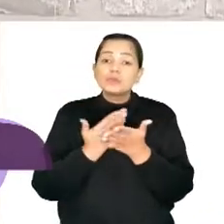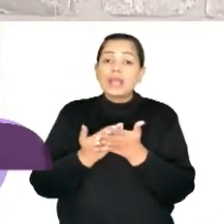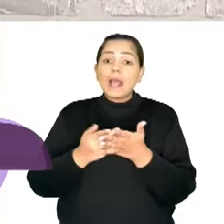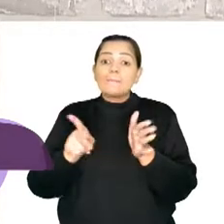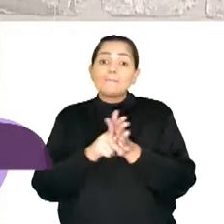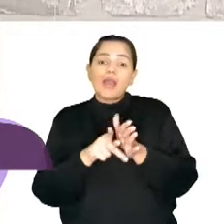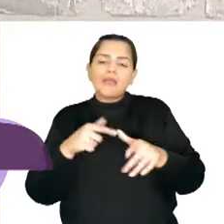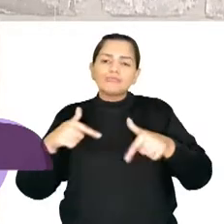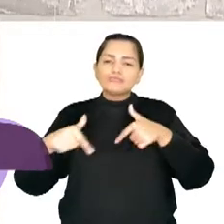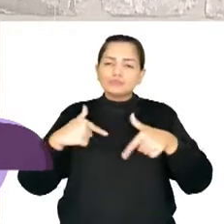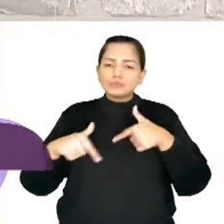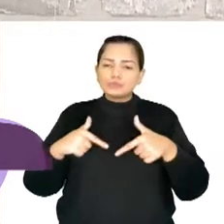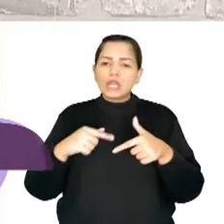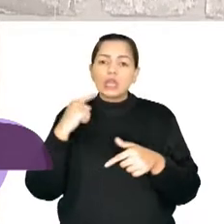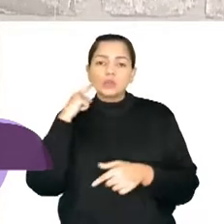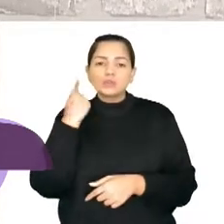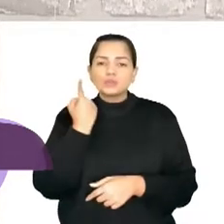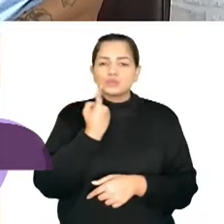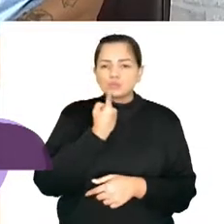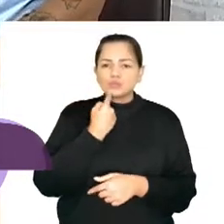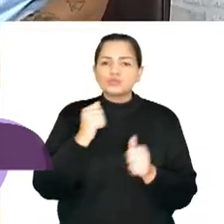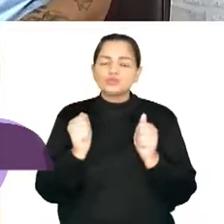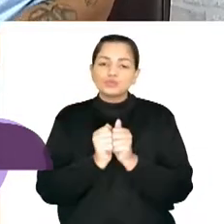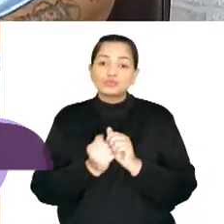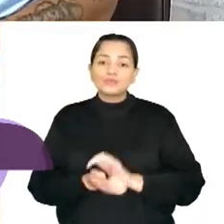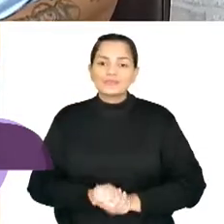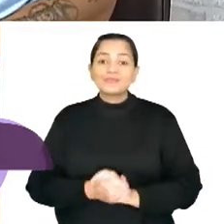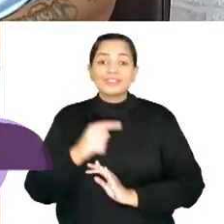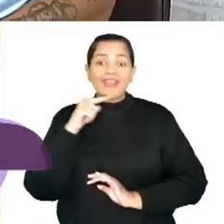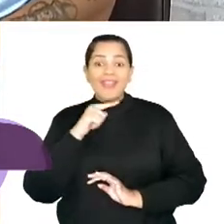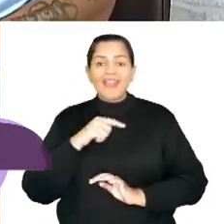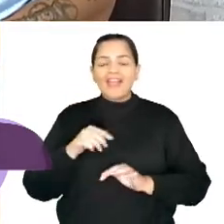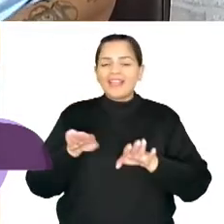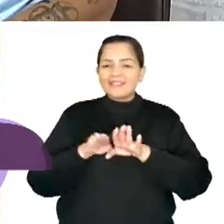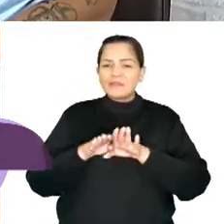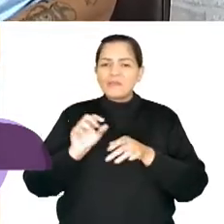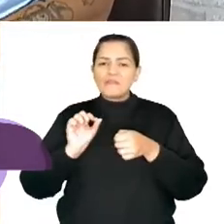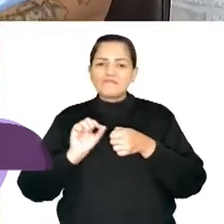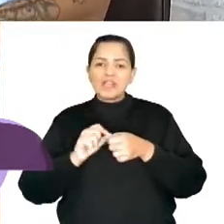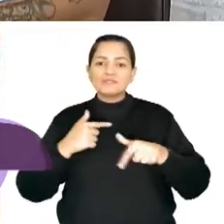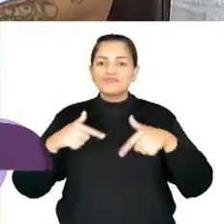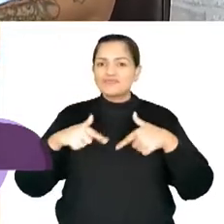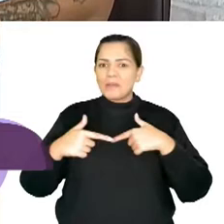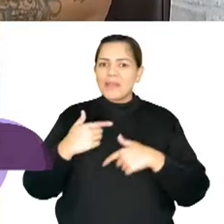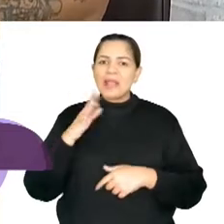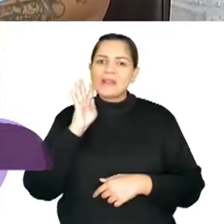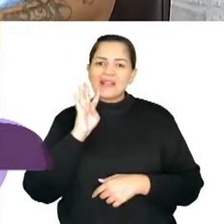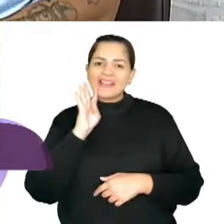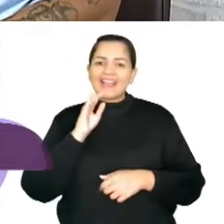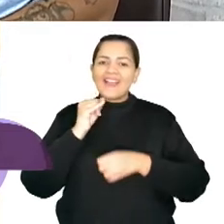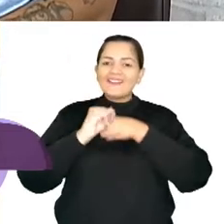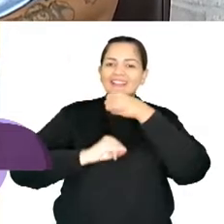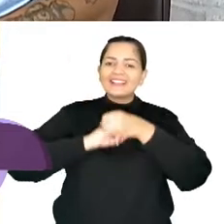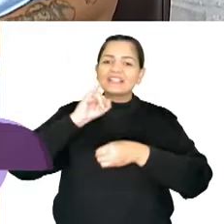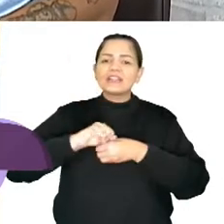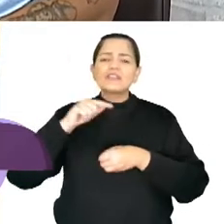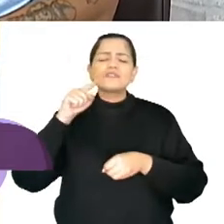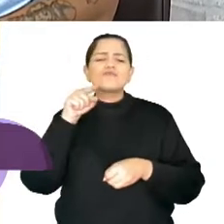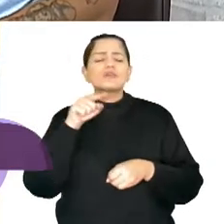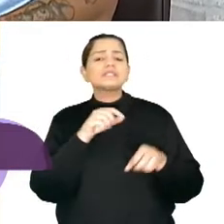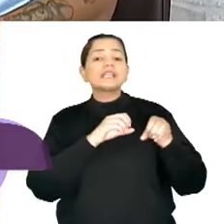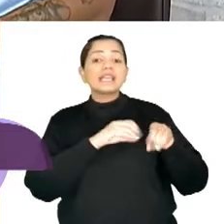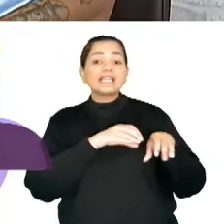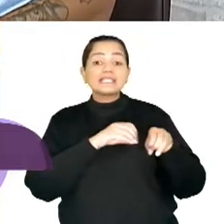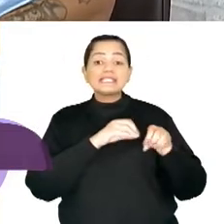para trabalhar com surdos hoje. E ela faz um trabalho bem bacana na internet, você ensina as